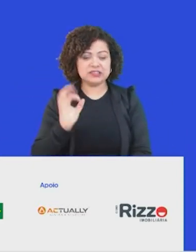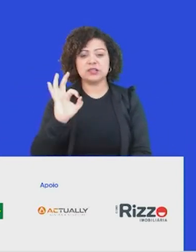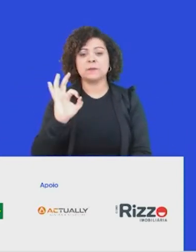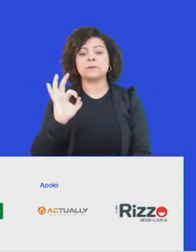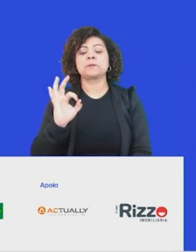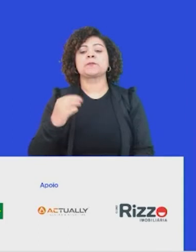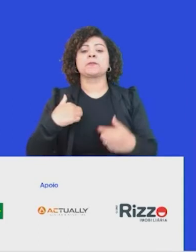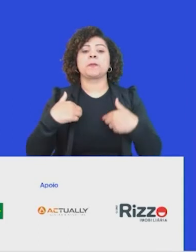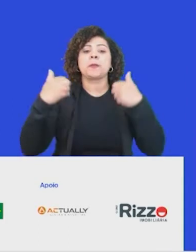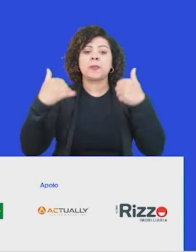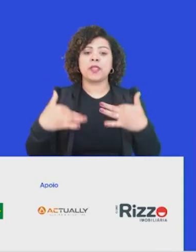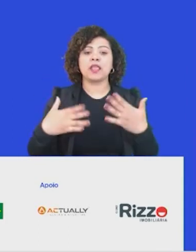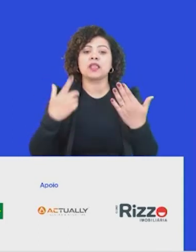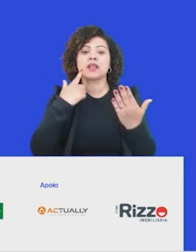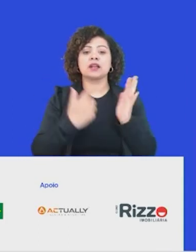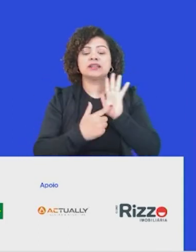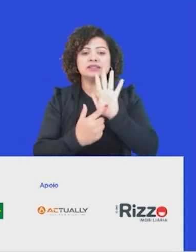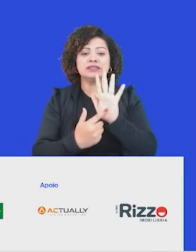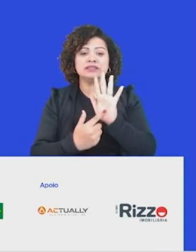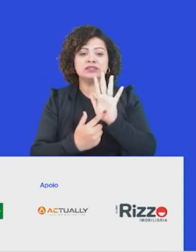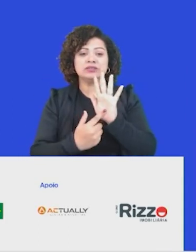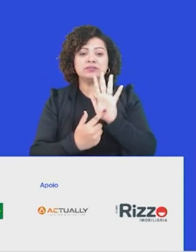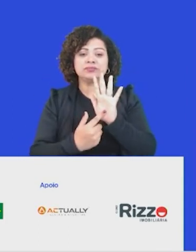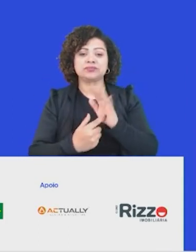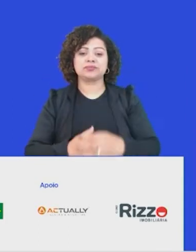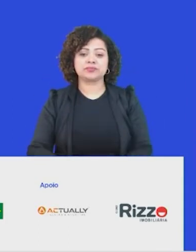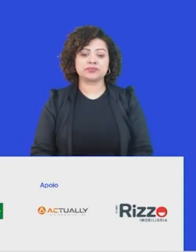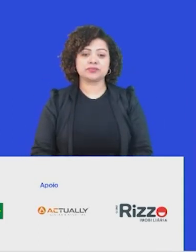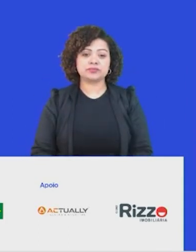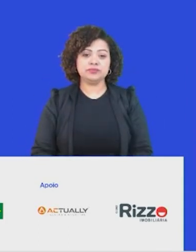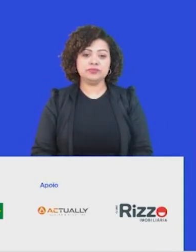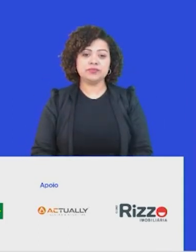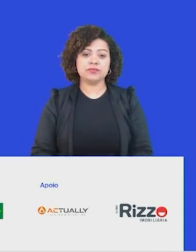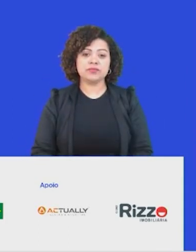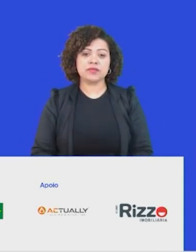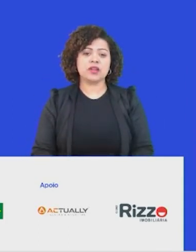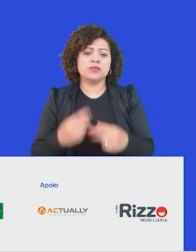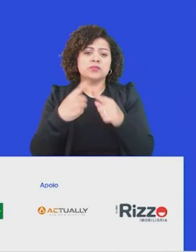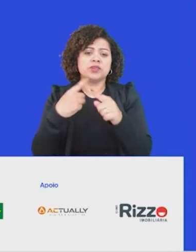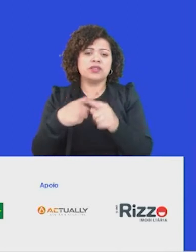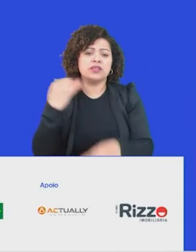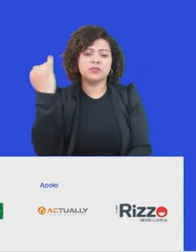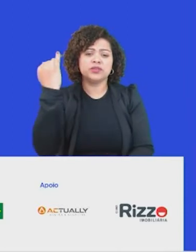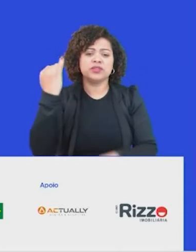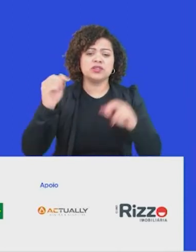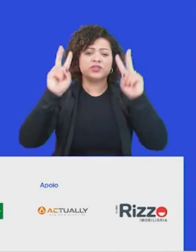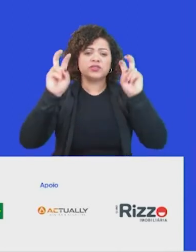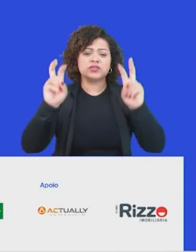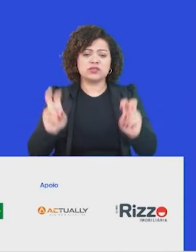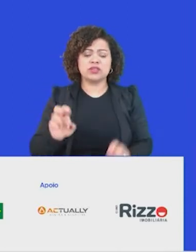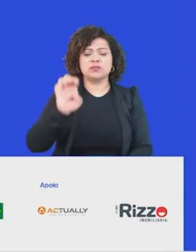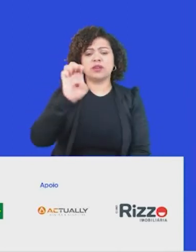compartilhando exatamente aqui, né, por que que esse assunto, por que que estamos falando tanto em ESG,